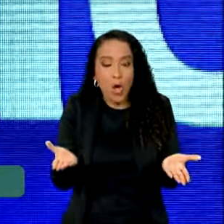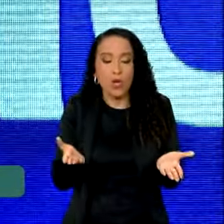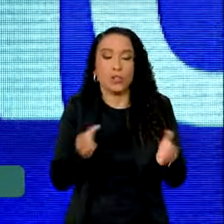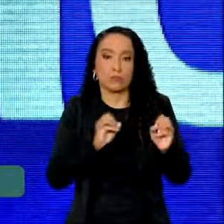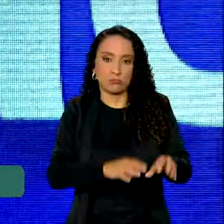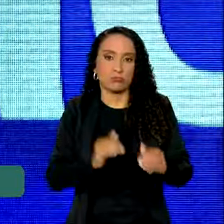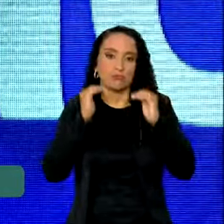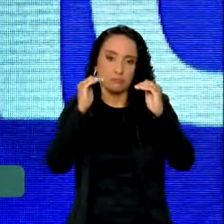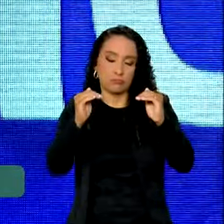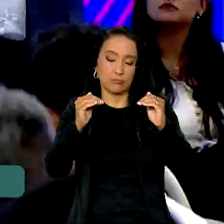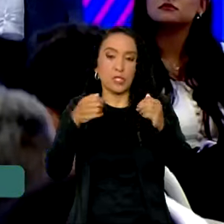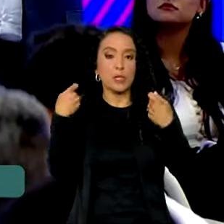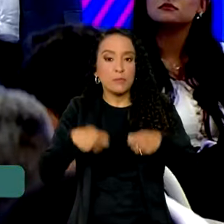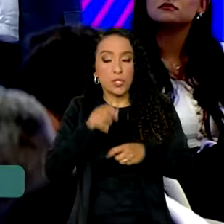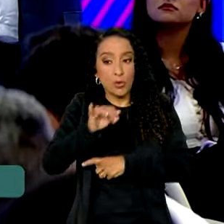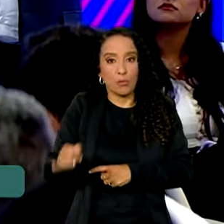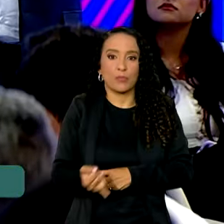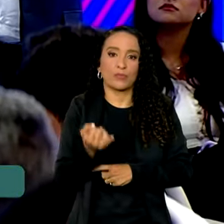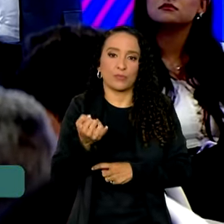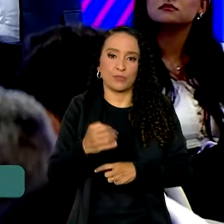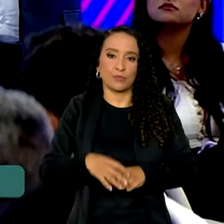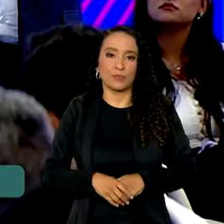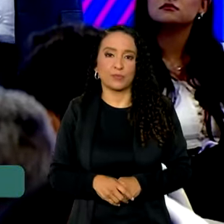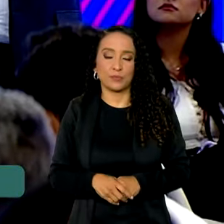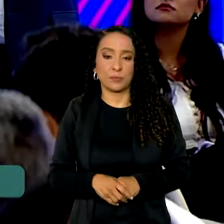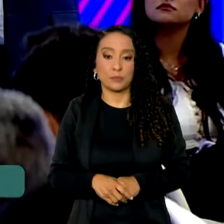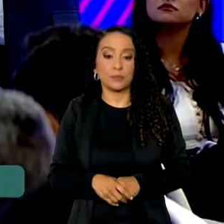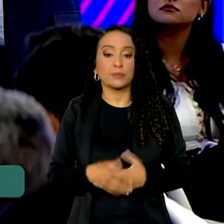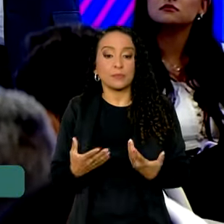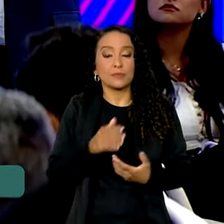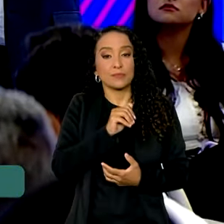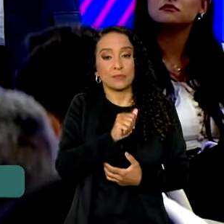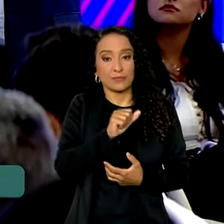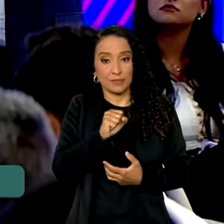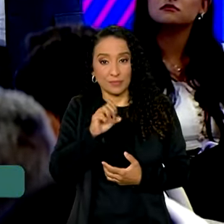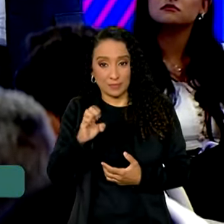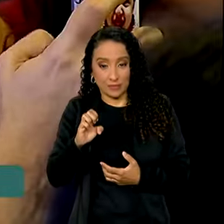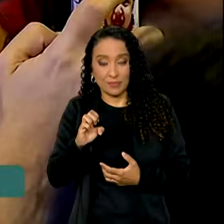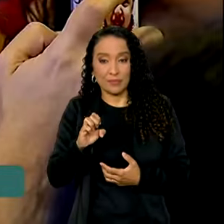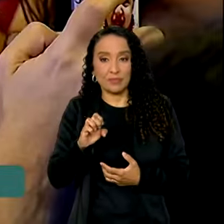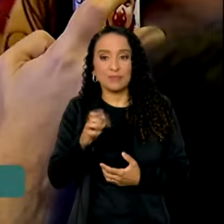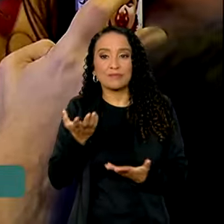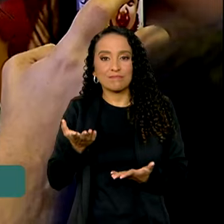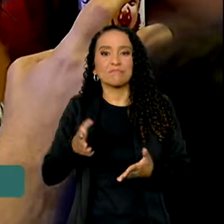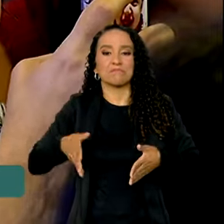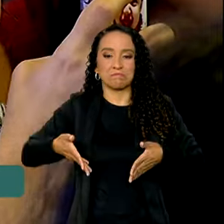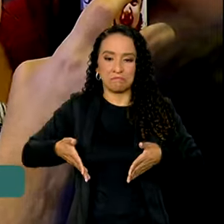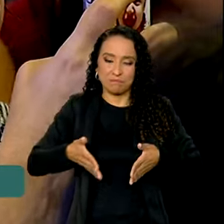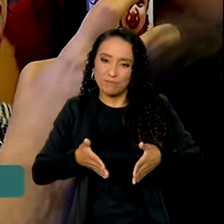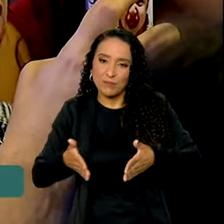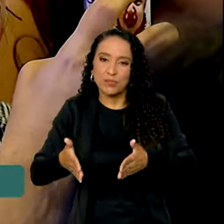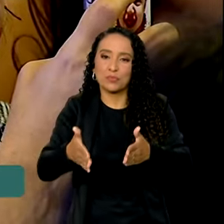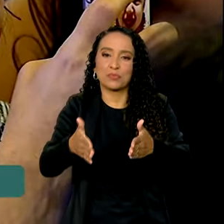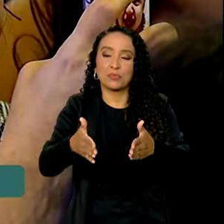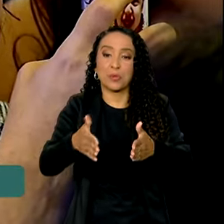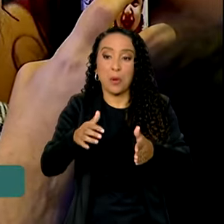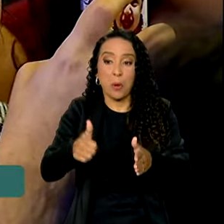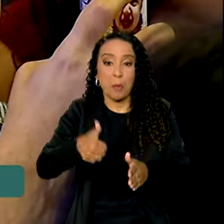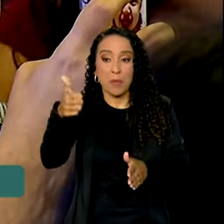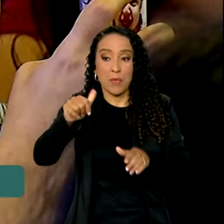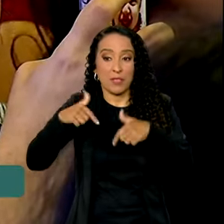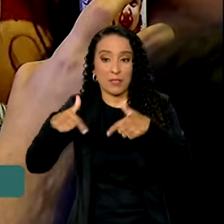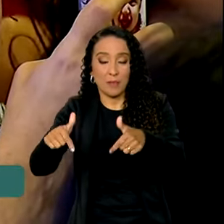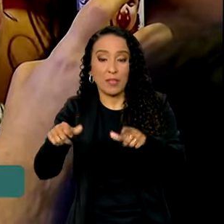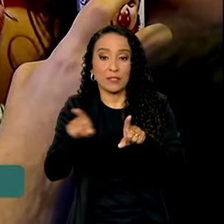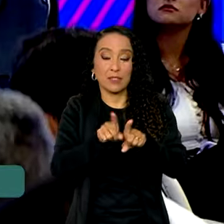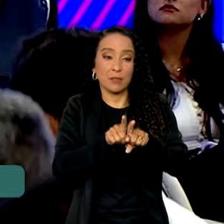e precisam de uma oportunidade. E a AIC vai nessa direção, tanto pelo primeiro emprego